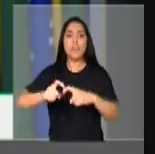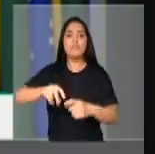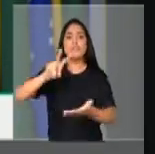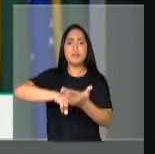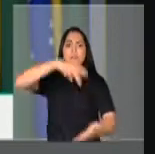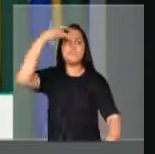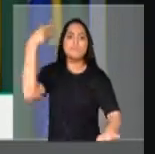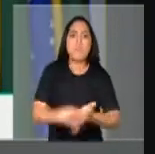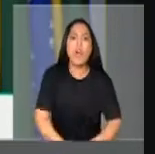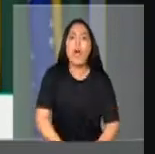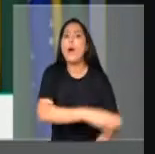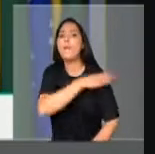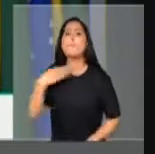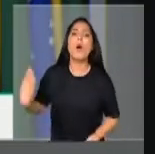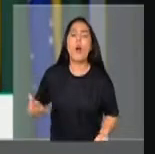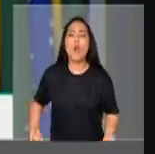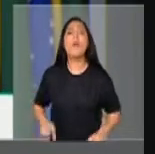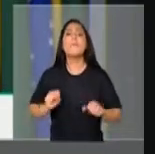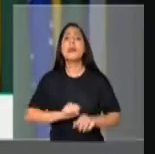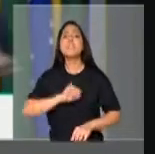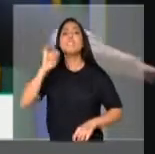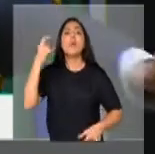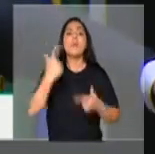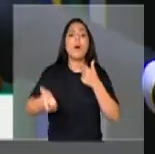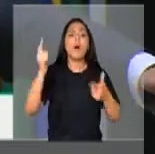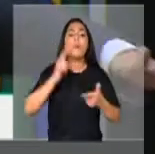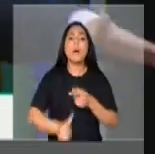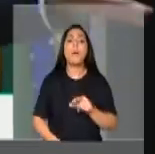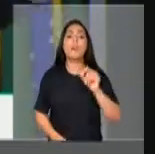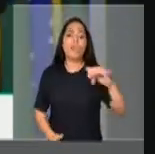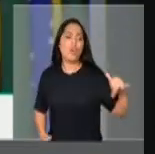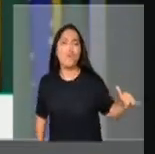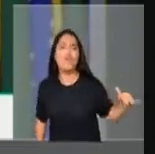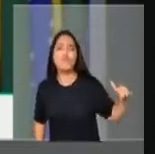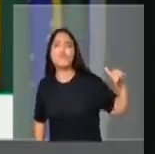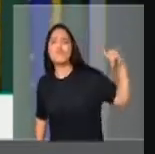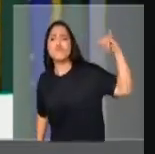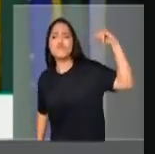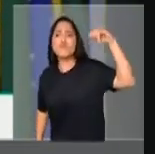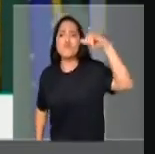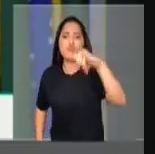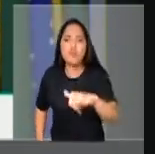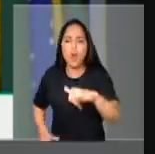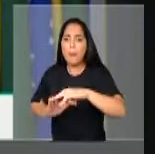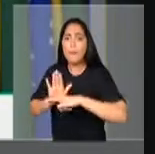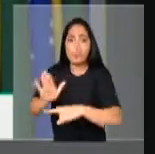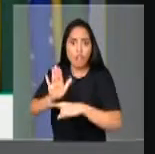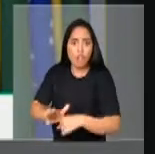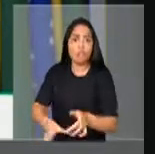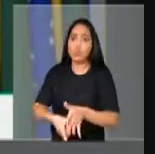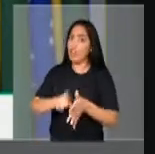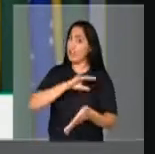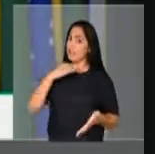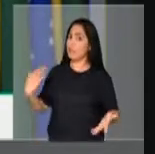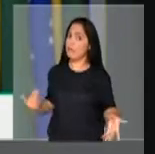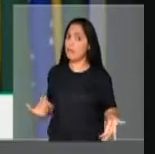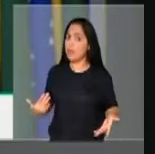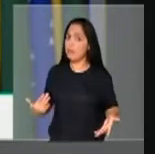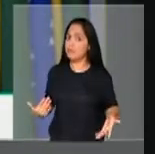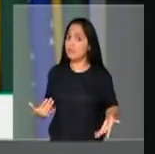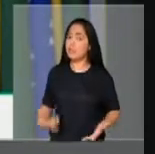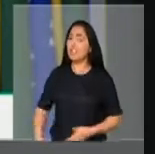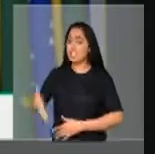pum, vem até avião a jato, shhh, pra te socorrer. Que Deus